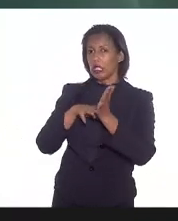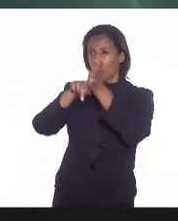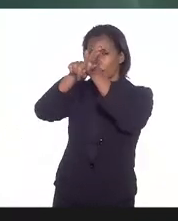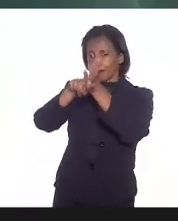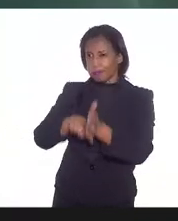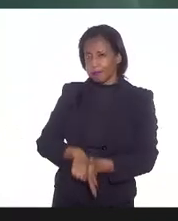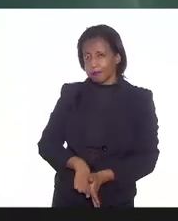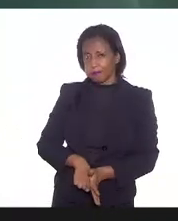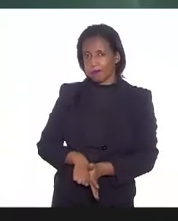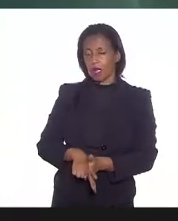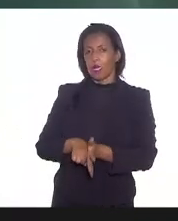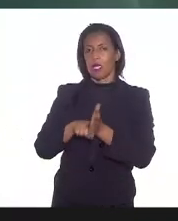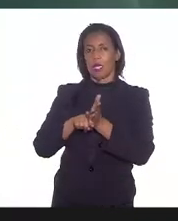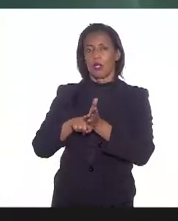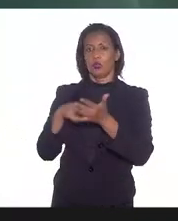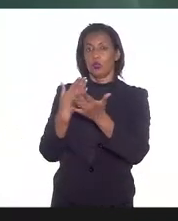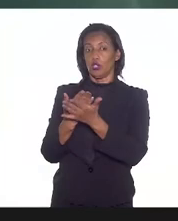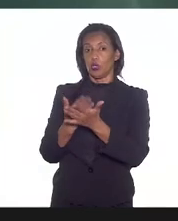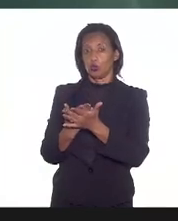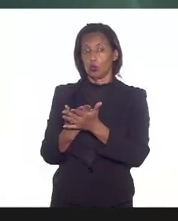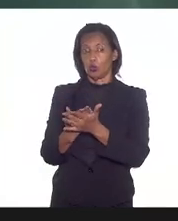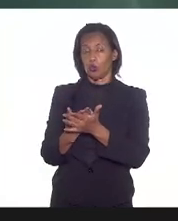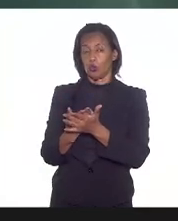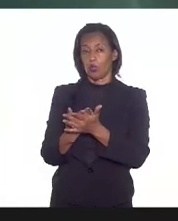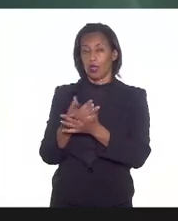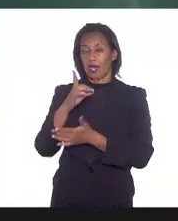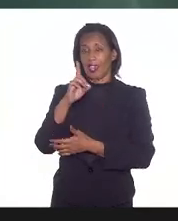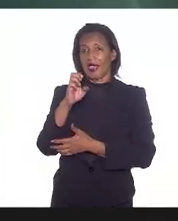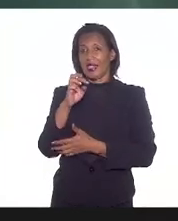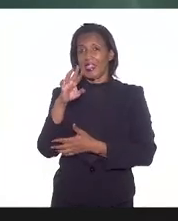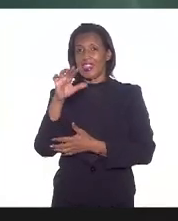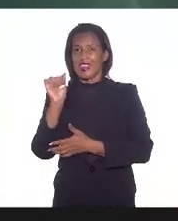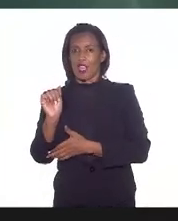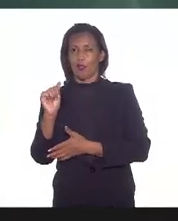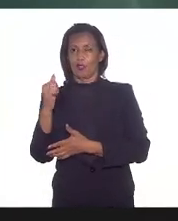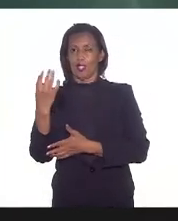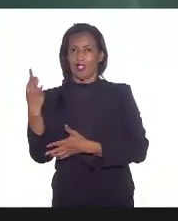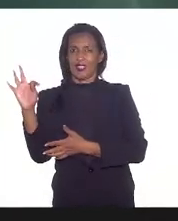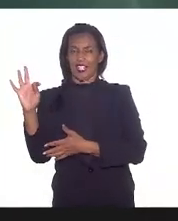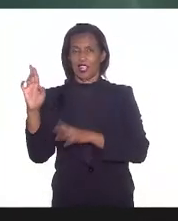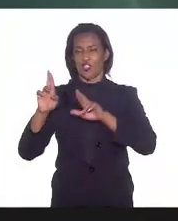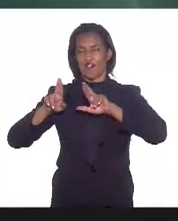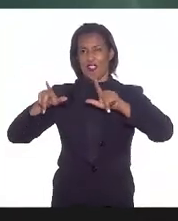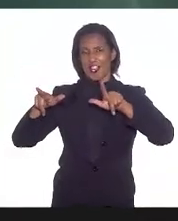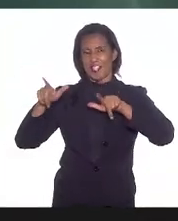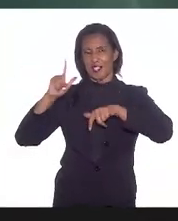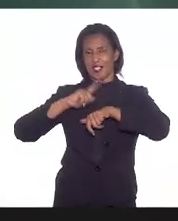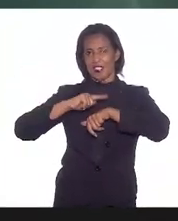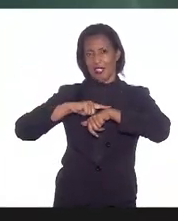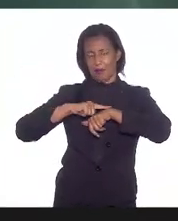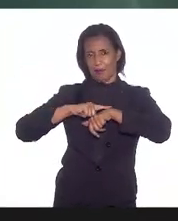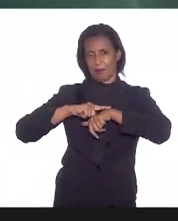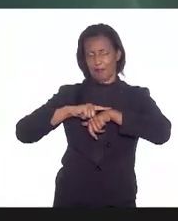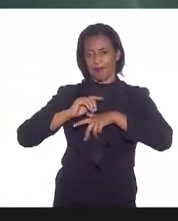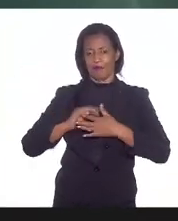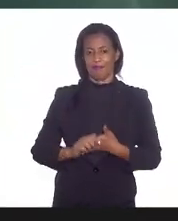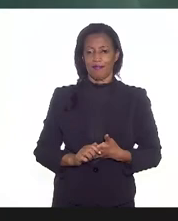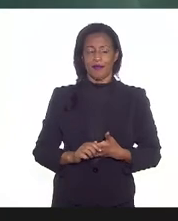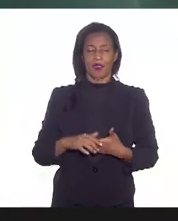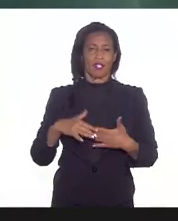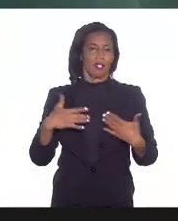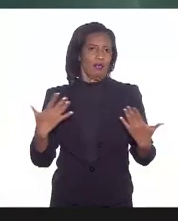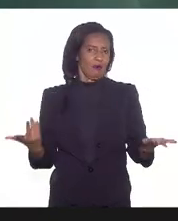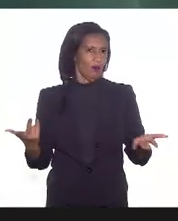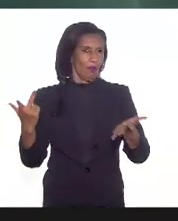precisa de um delta T que é o tempo do estudo delta T nós não temos nós não temos então é leviandade